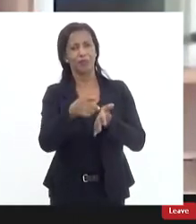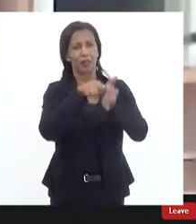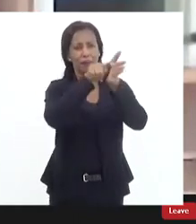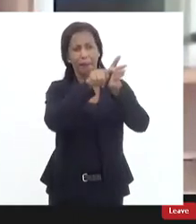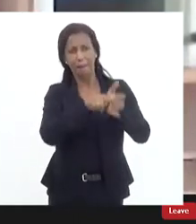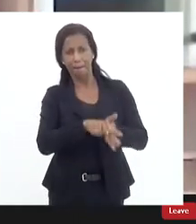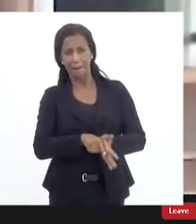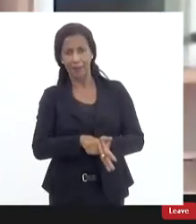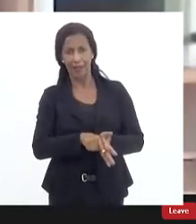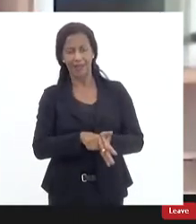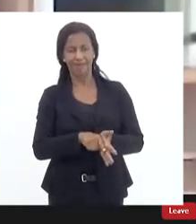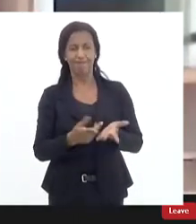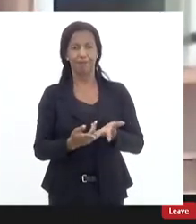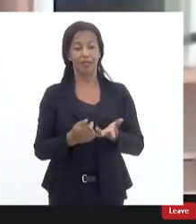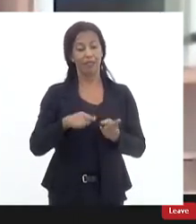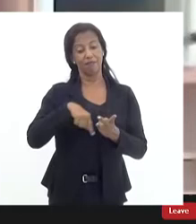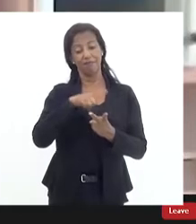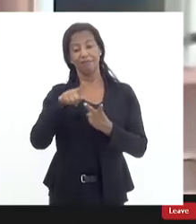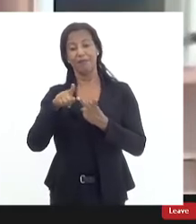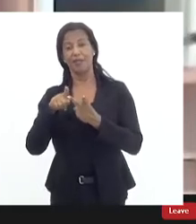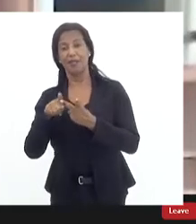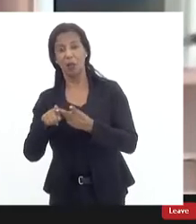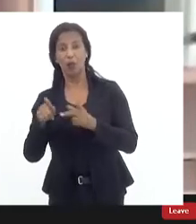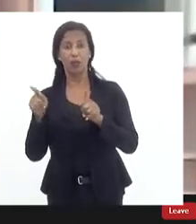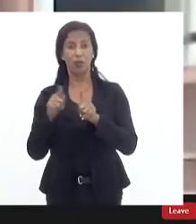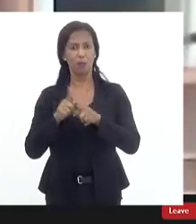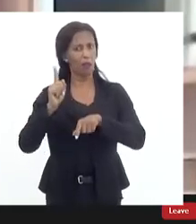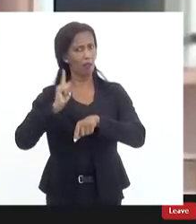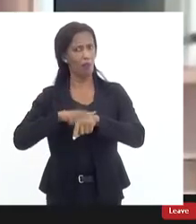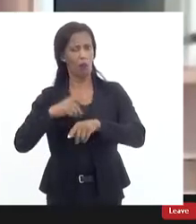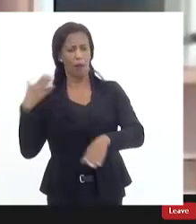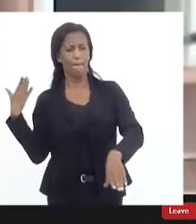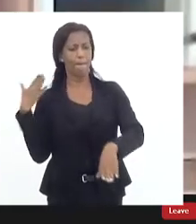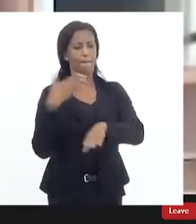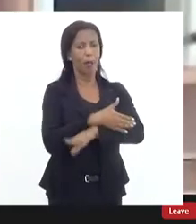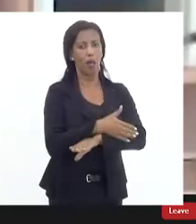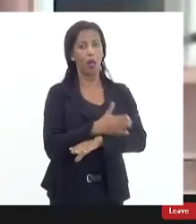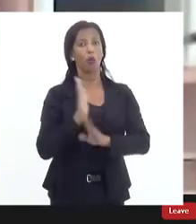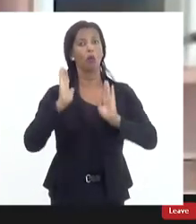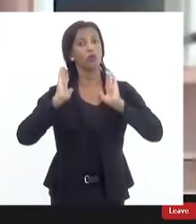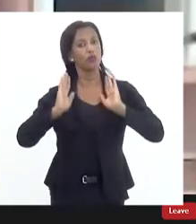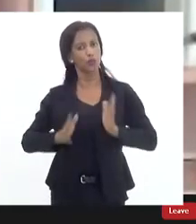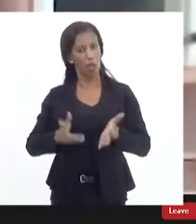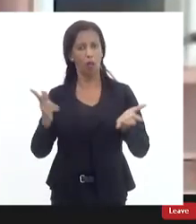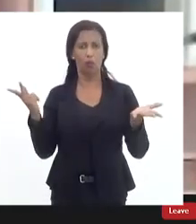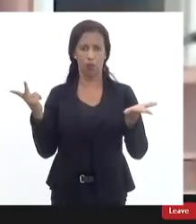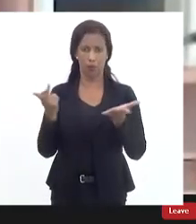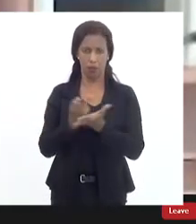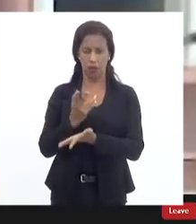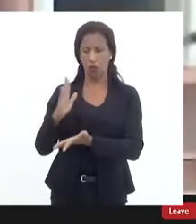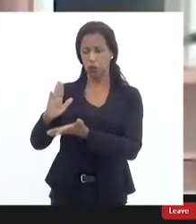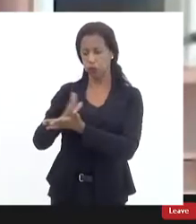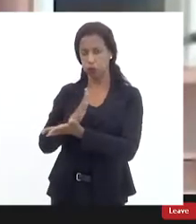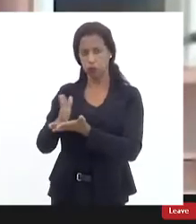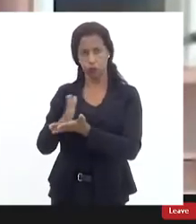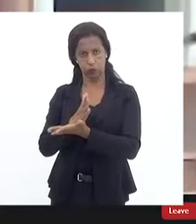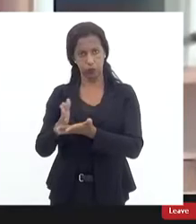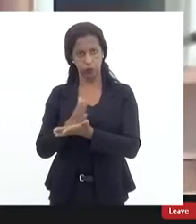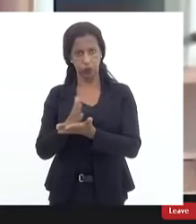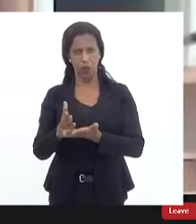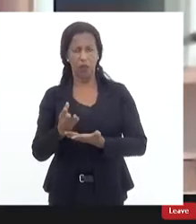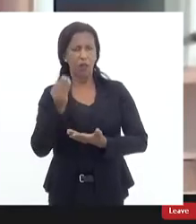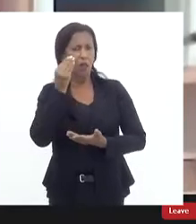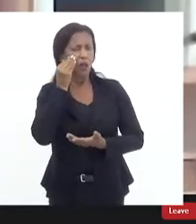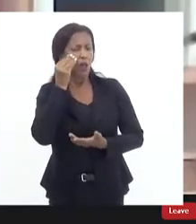possibilidade de êxito e a outra possibilidade é uma intervenção imediata como nós já fizemos algumas vezes para